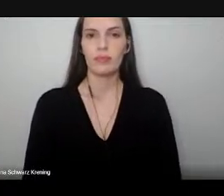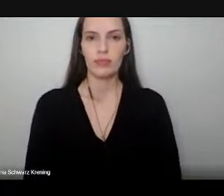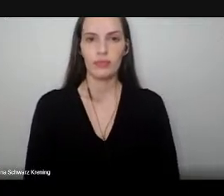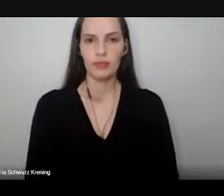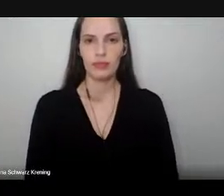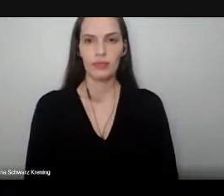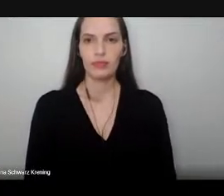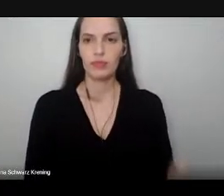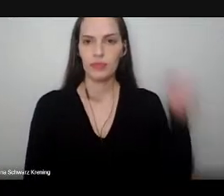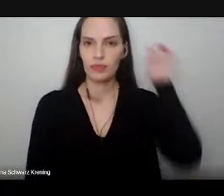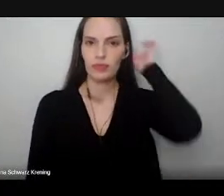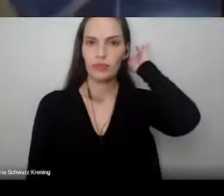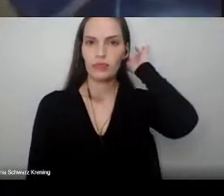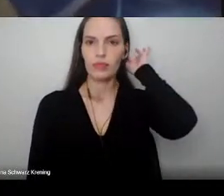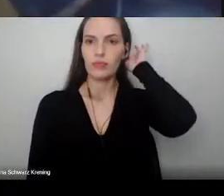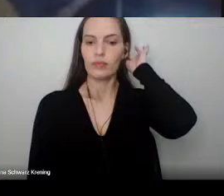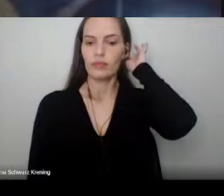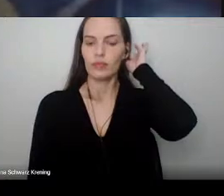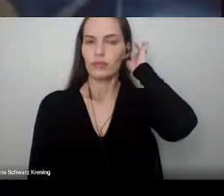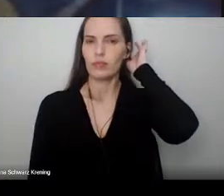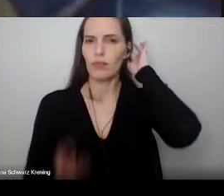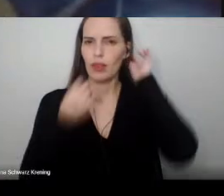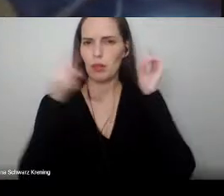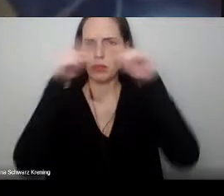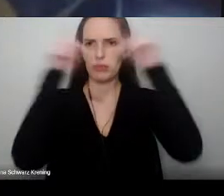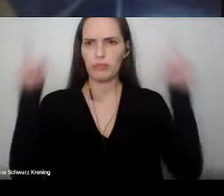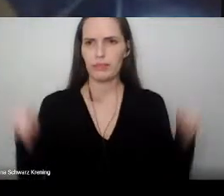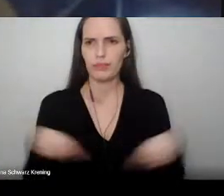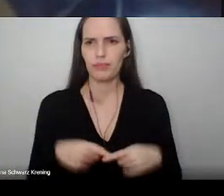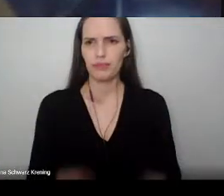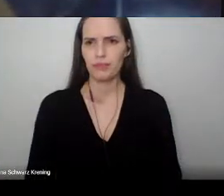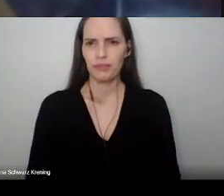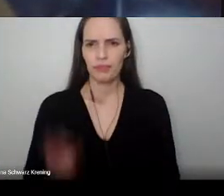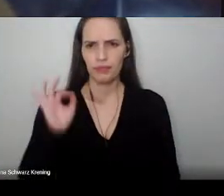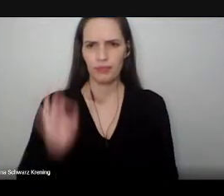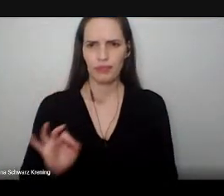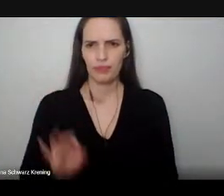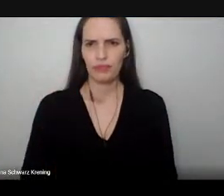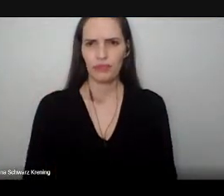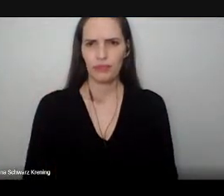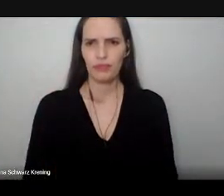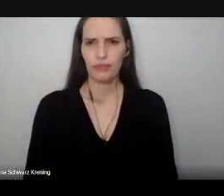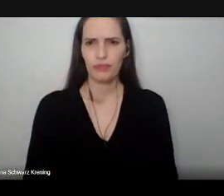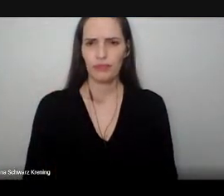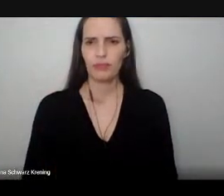Oi, você pode confirmar se Bruna já assinou? É só porque eu...